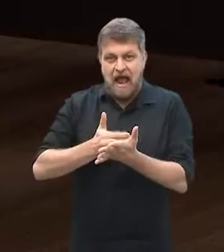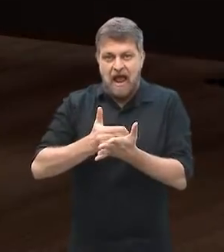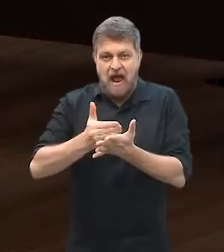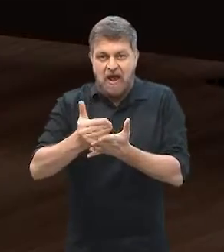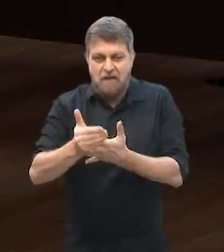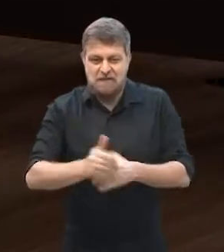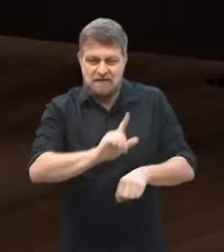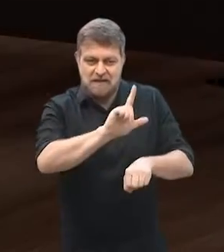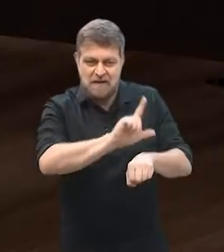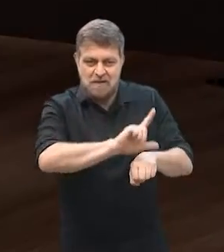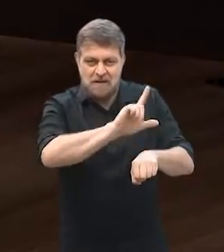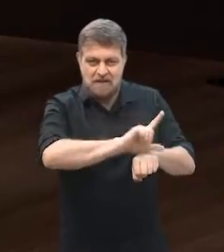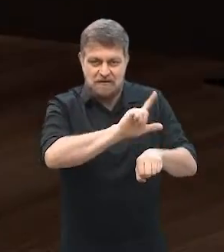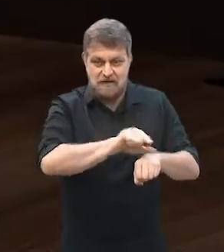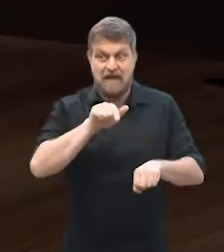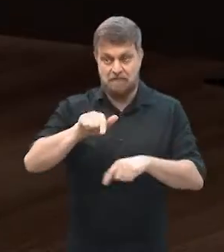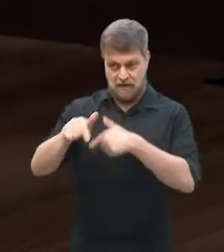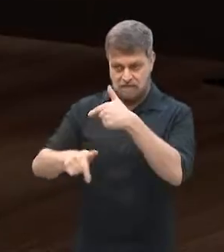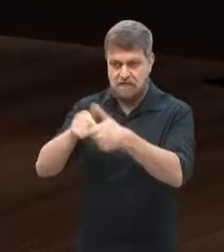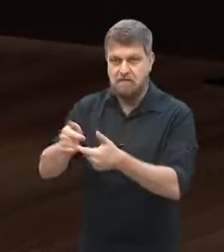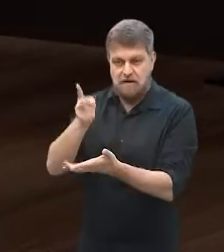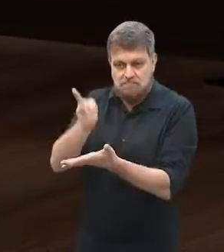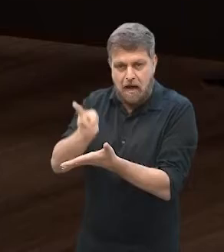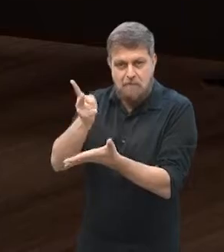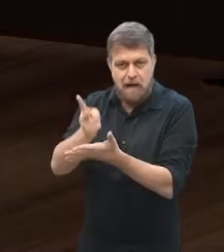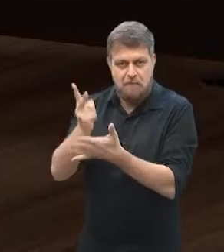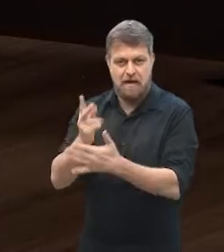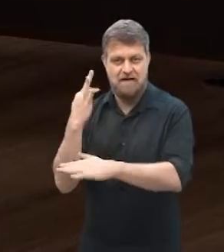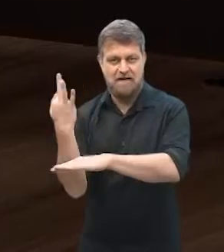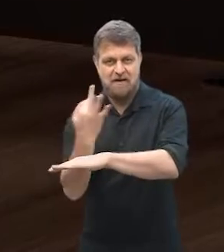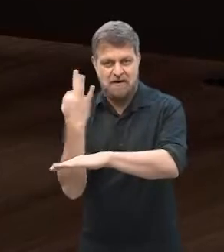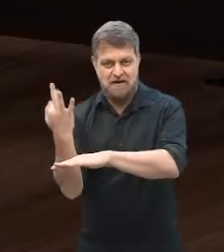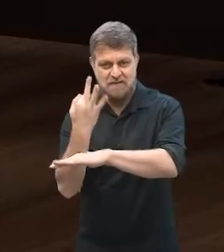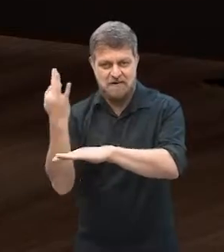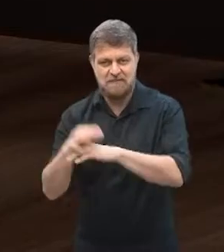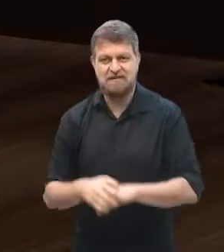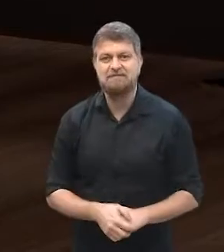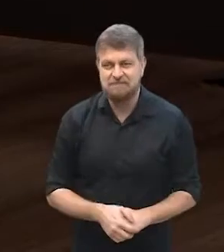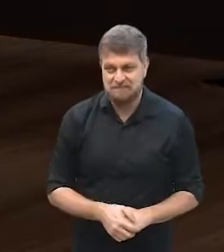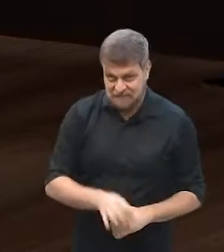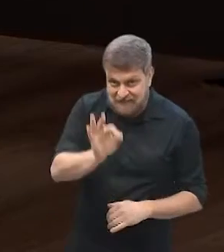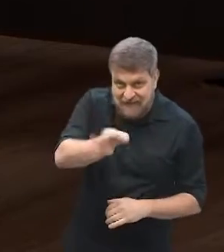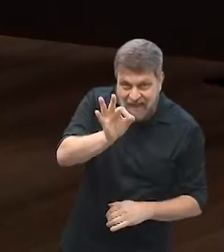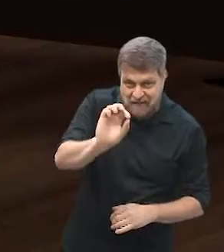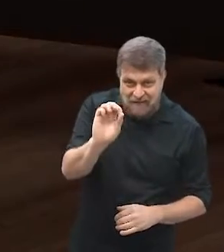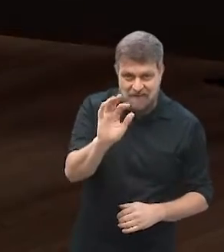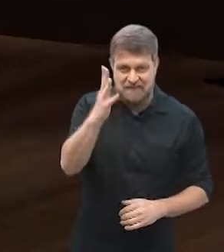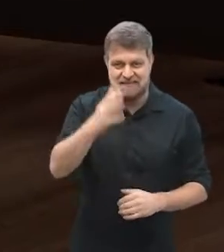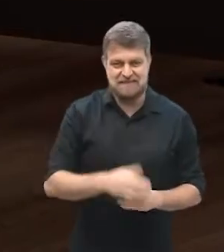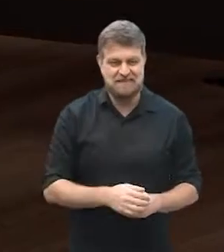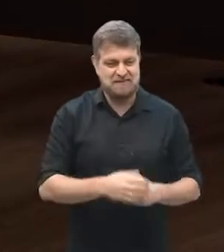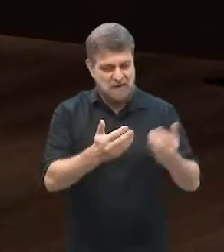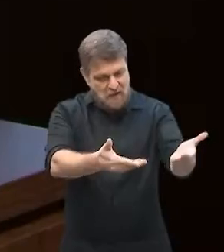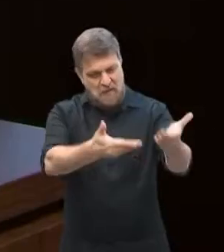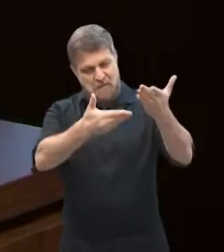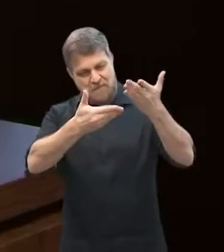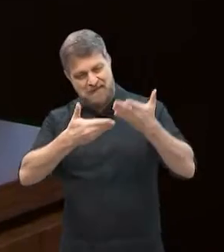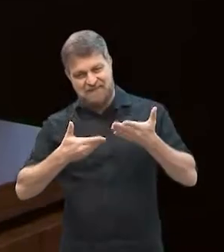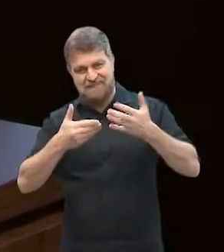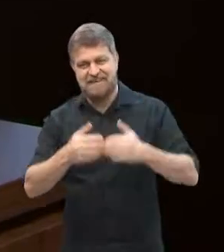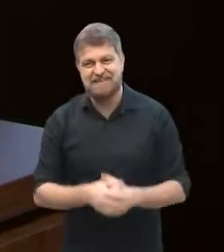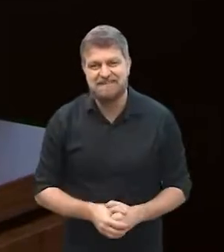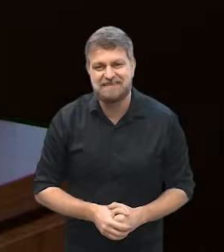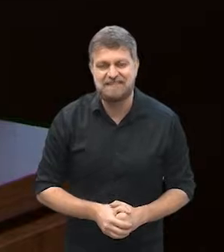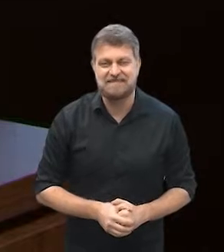enquanto ainda mantinha o seu emprego formal. Ana Carolina, é isso mesmo, seja bem-vinda ao Ser Empreendedor.